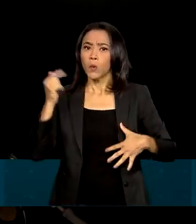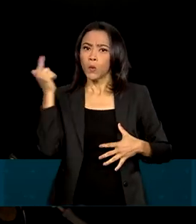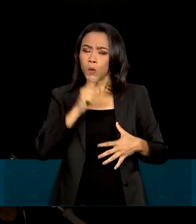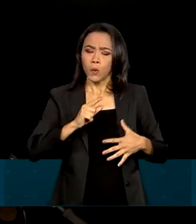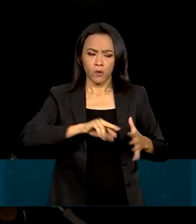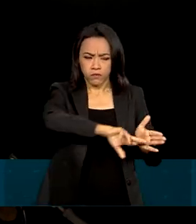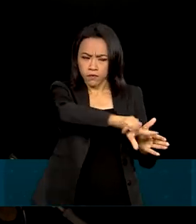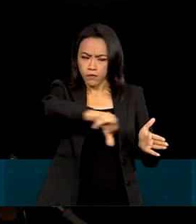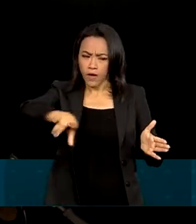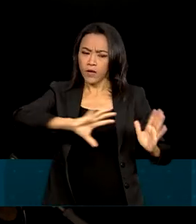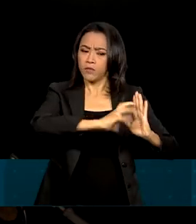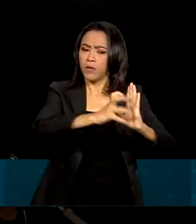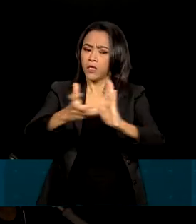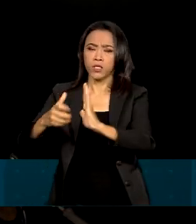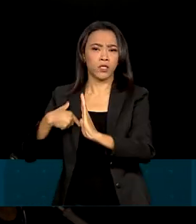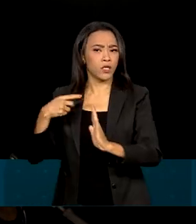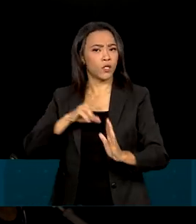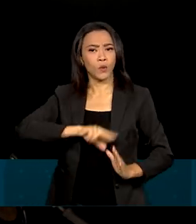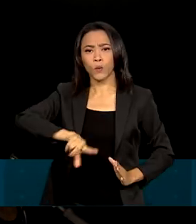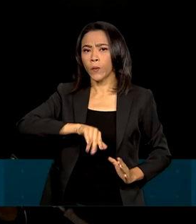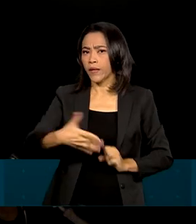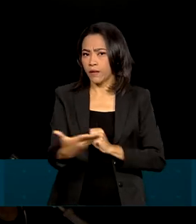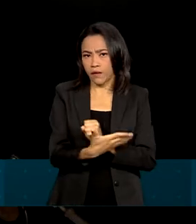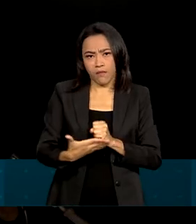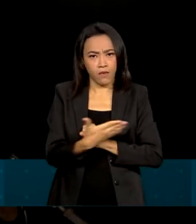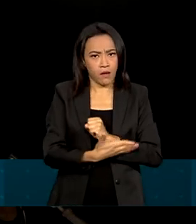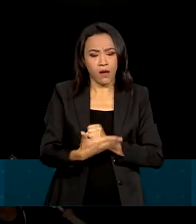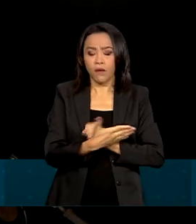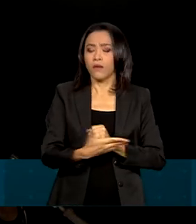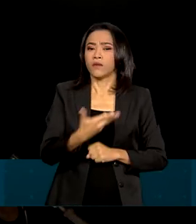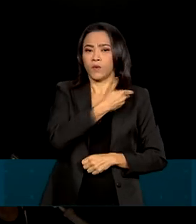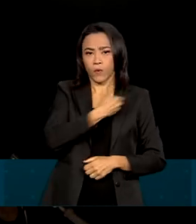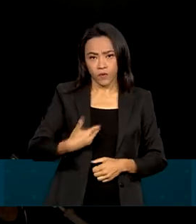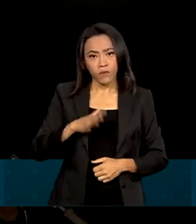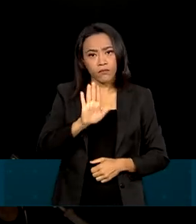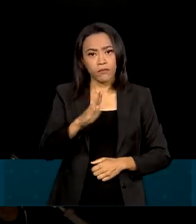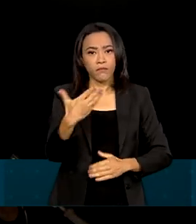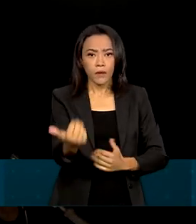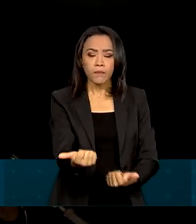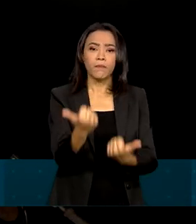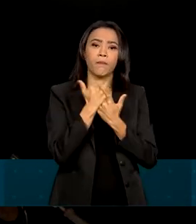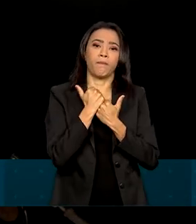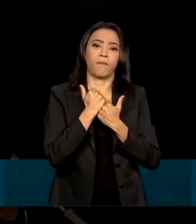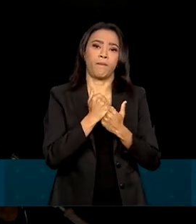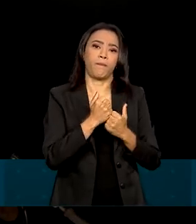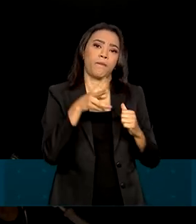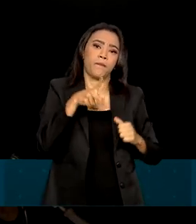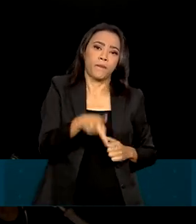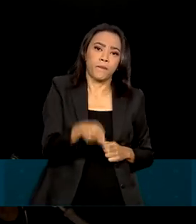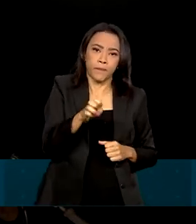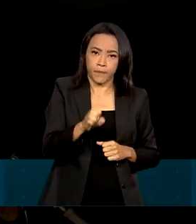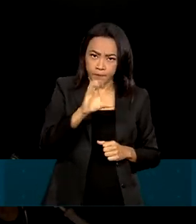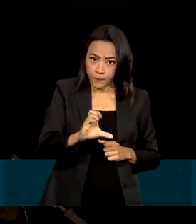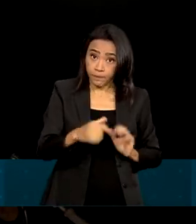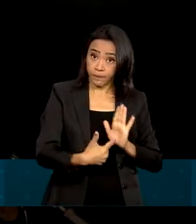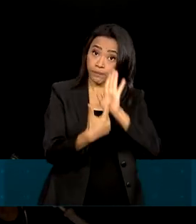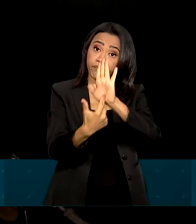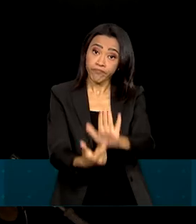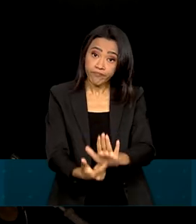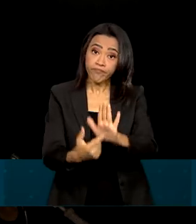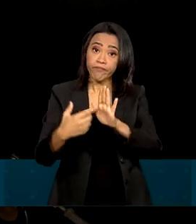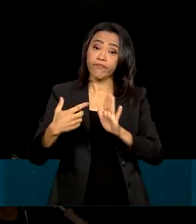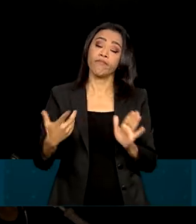partidos que não são da base do governo apoiaram a PEC numa demonstração de